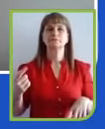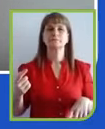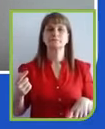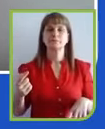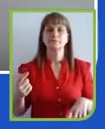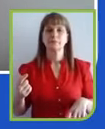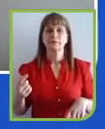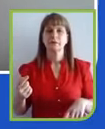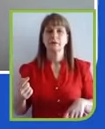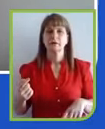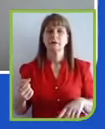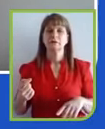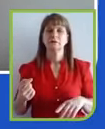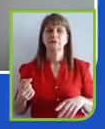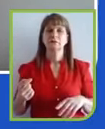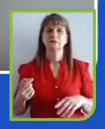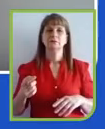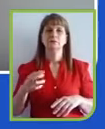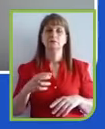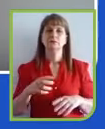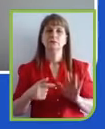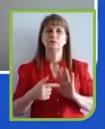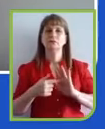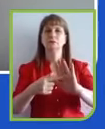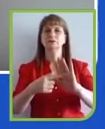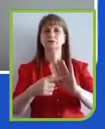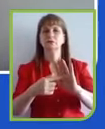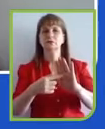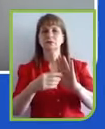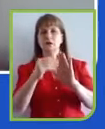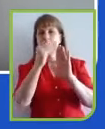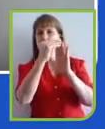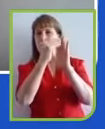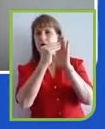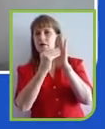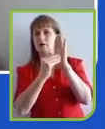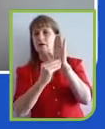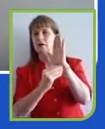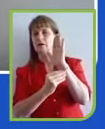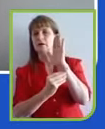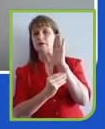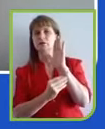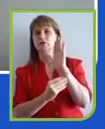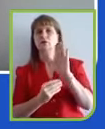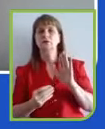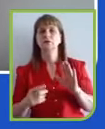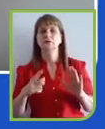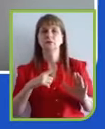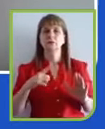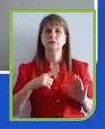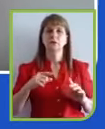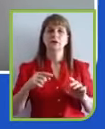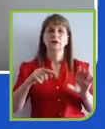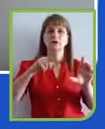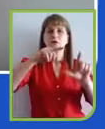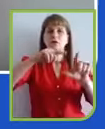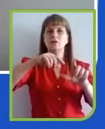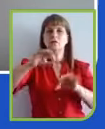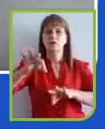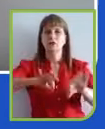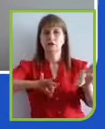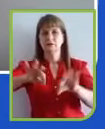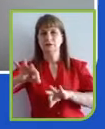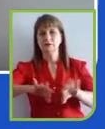tanto o relatório quanto índices que a gente participa. Então, tem essa estrutura de um PMO que organiza todos os indicadores. A gente está